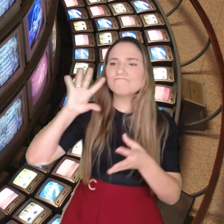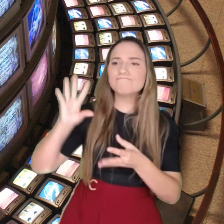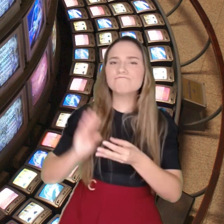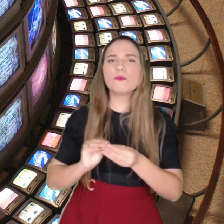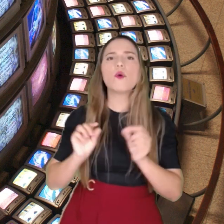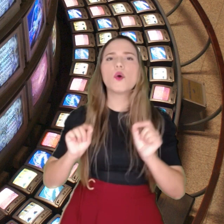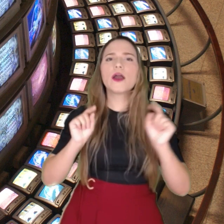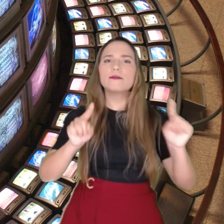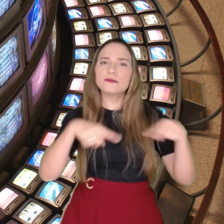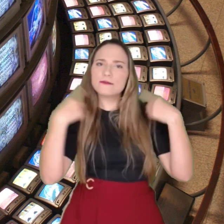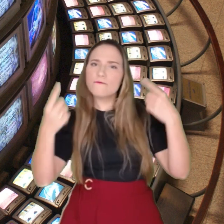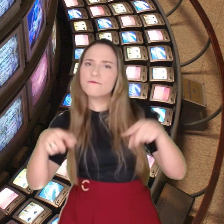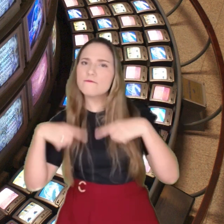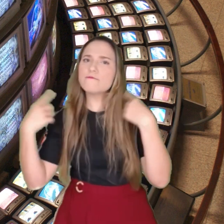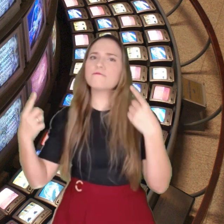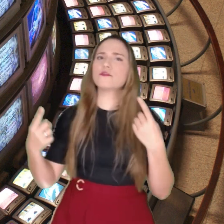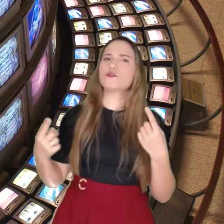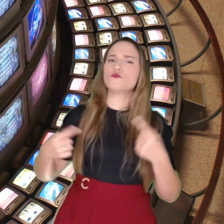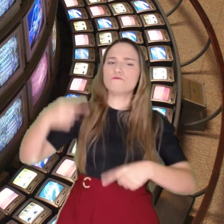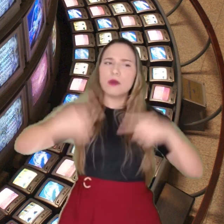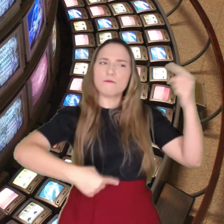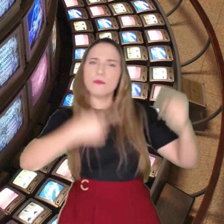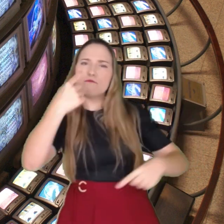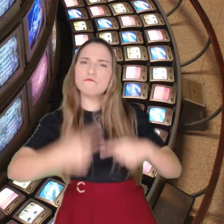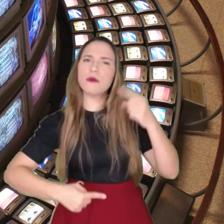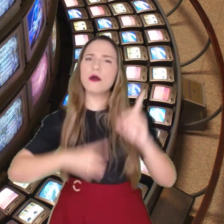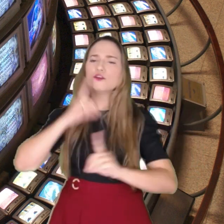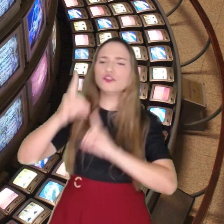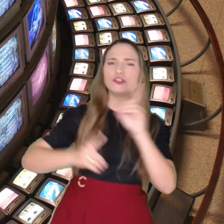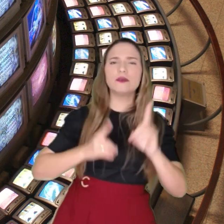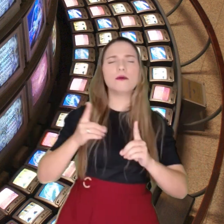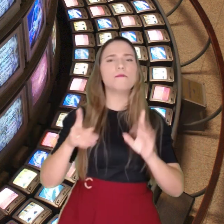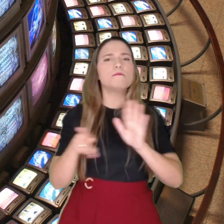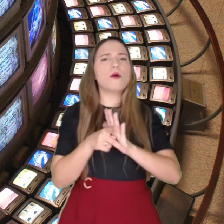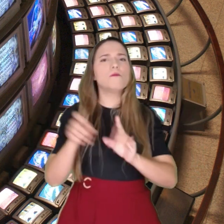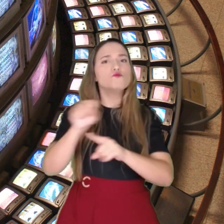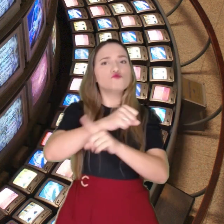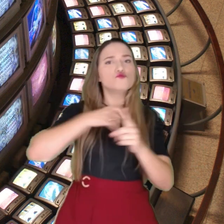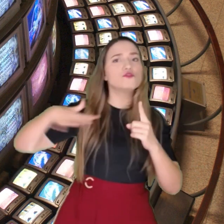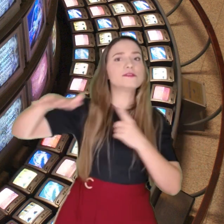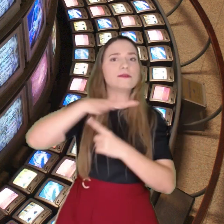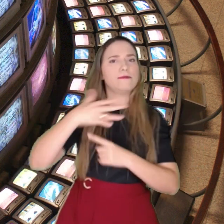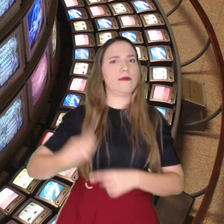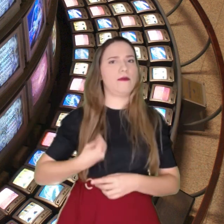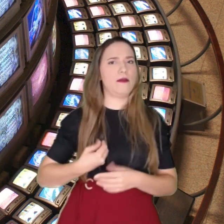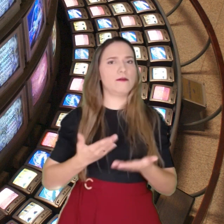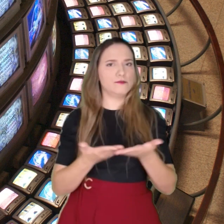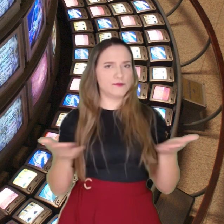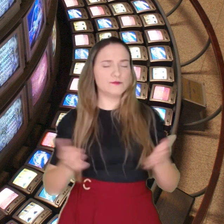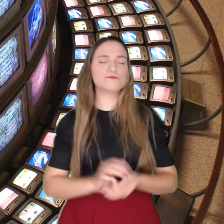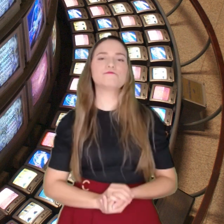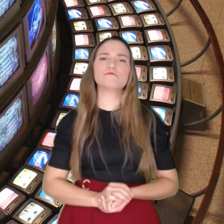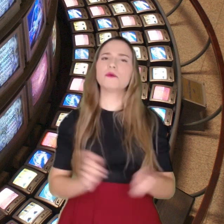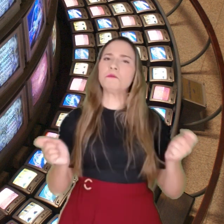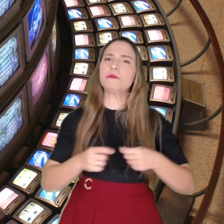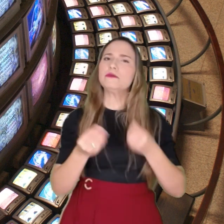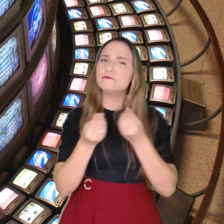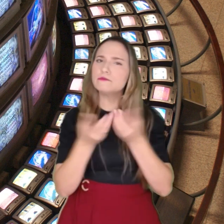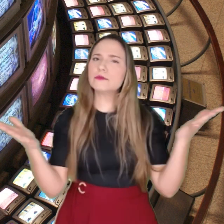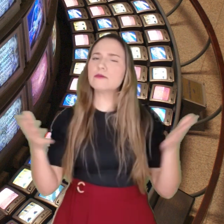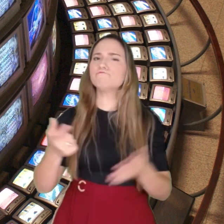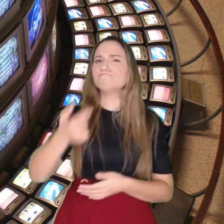desafios, debates e dinâmicas da sociedade atual. Isso promove uma